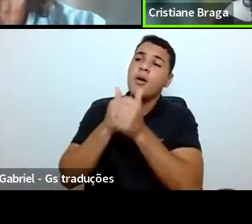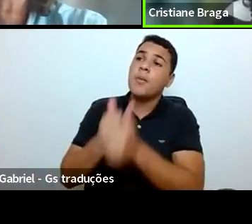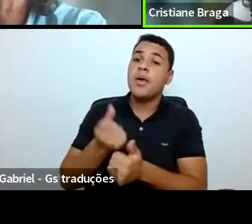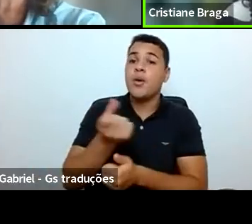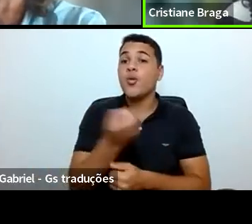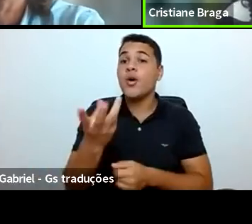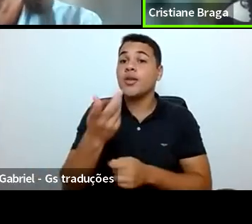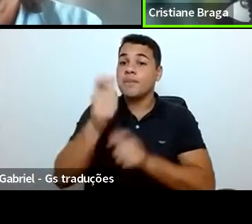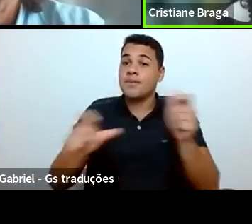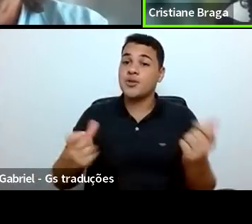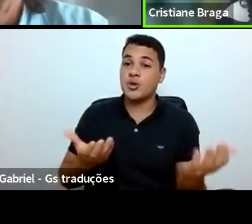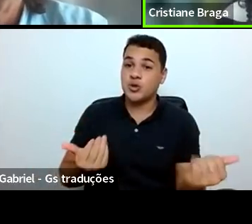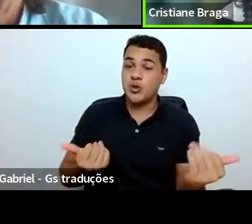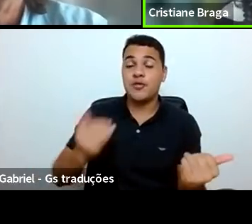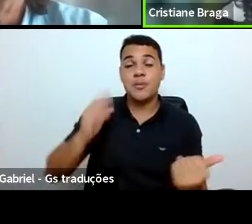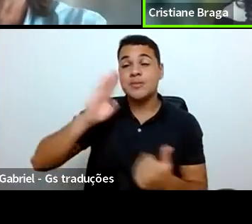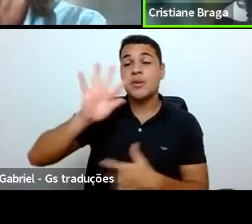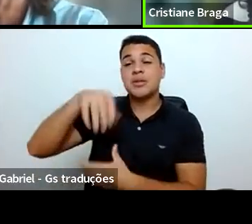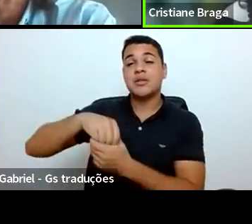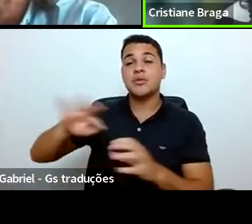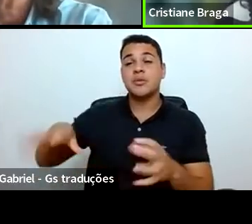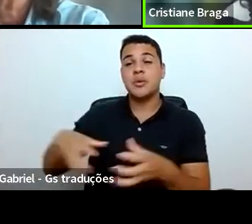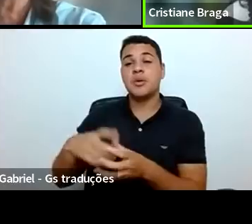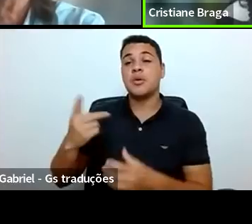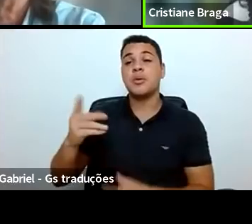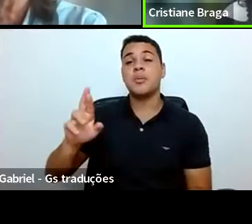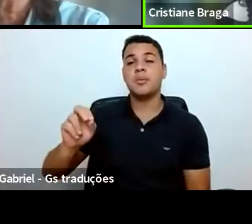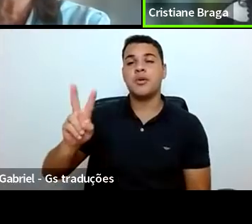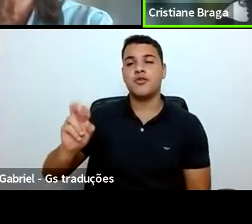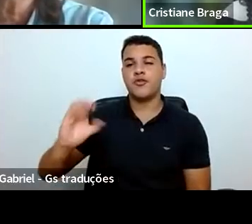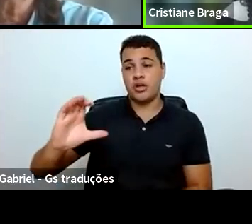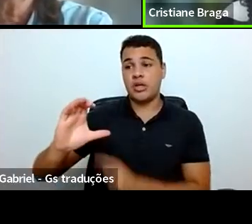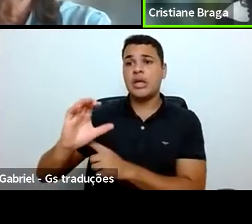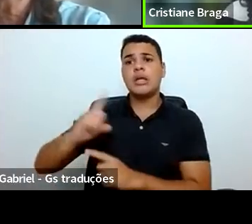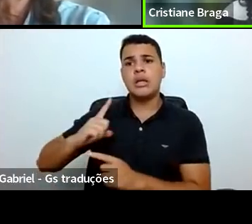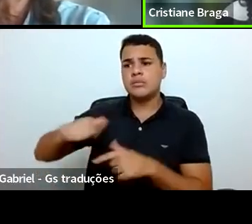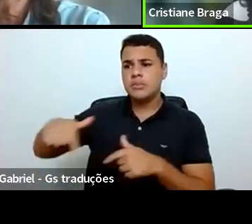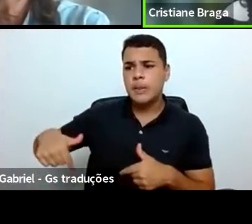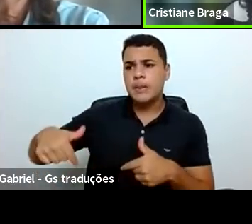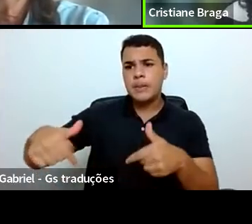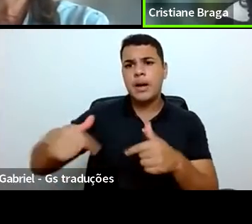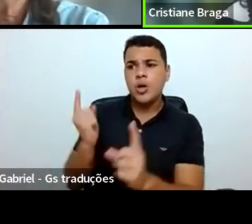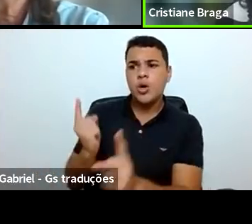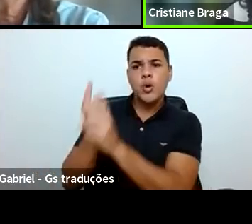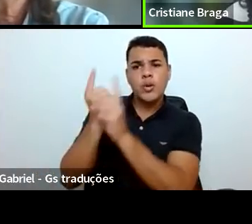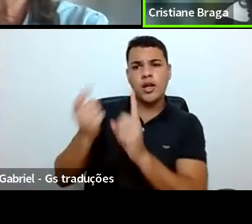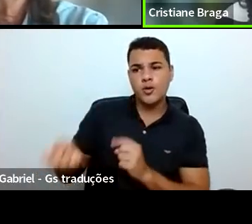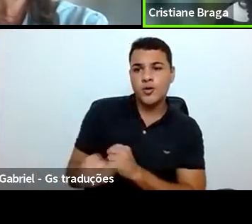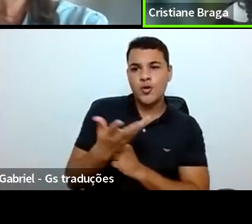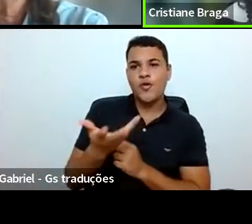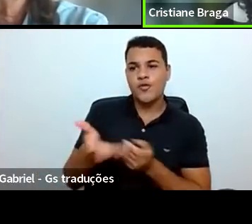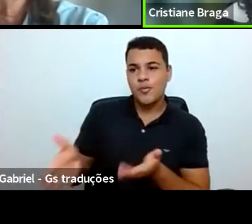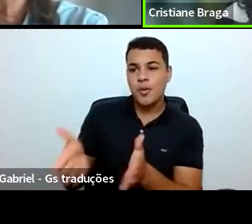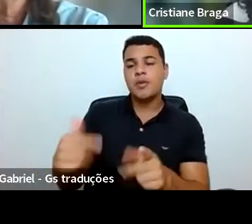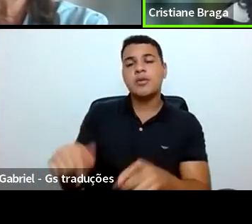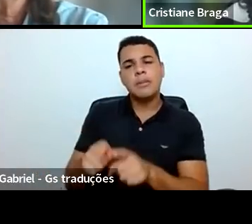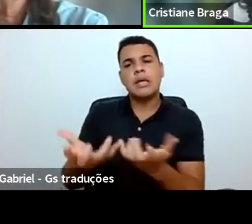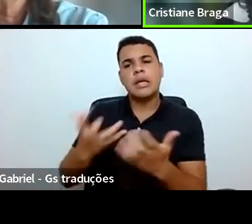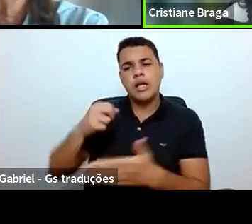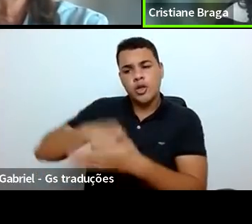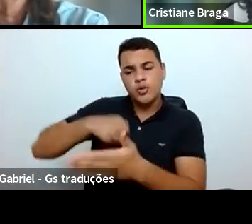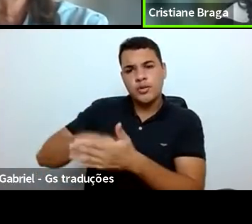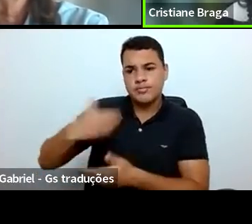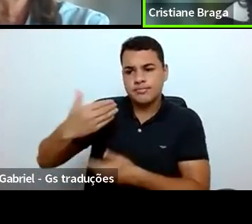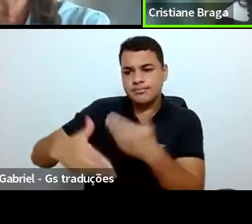especialmente os estudantes do PROVOC, buscaram ressignificar esse momento e lutar em defesa do desenvolvimento da ciência, da